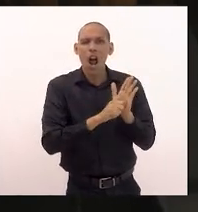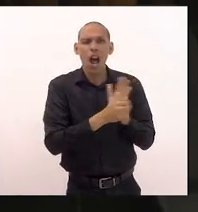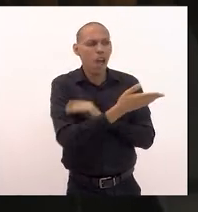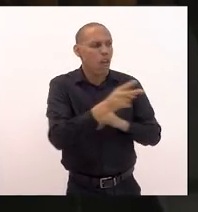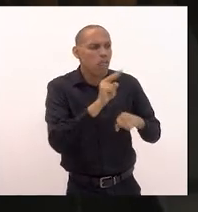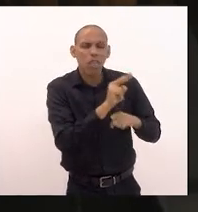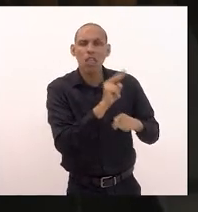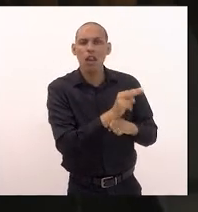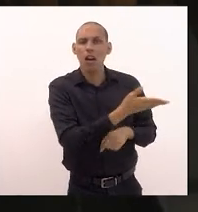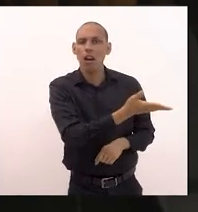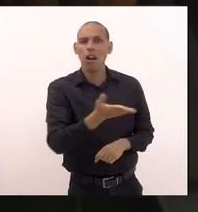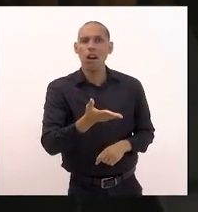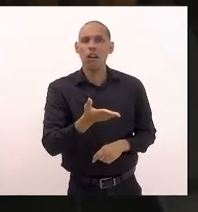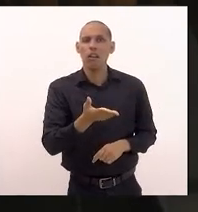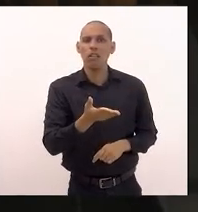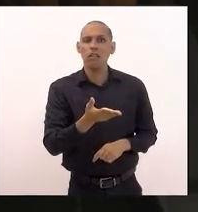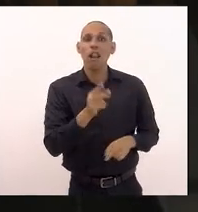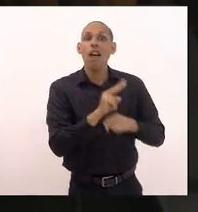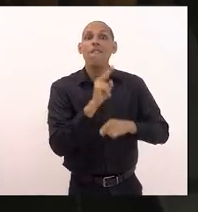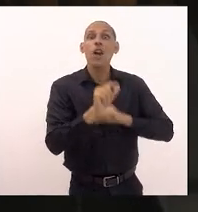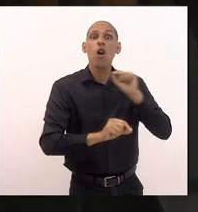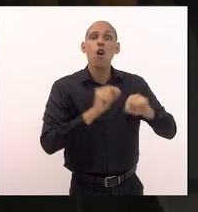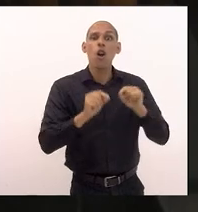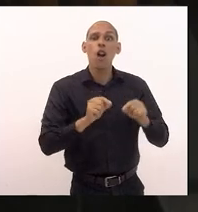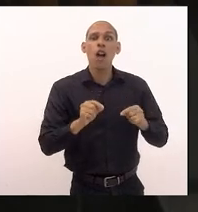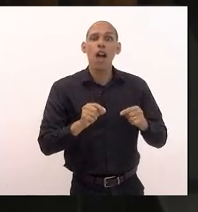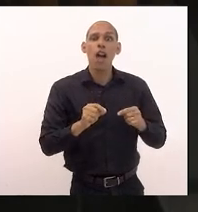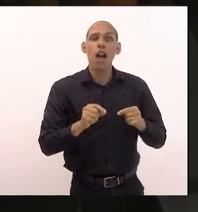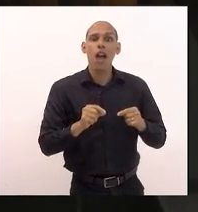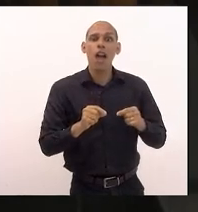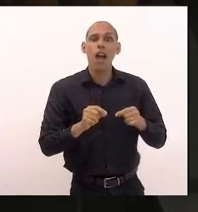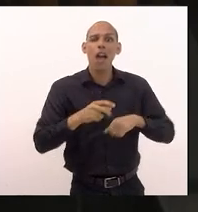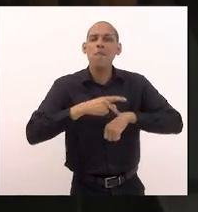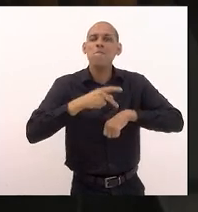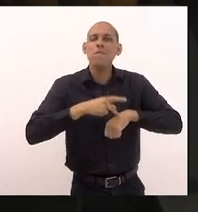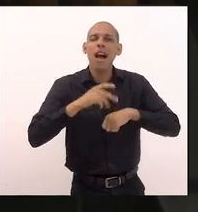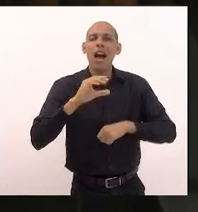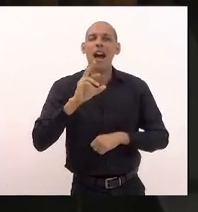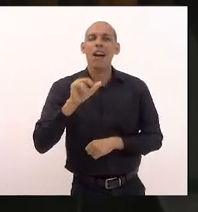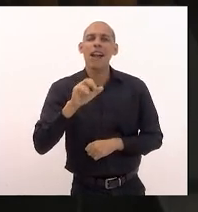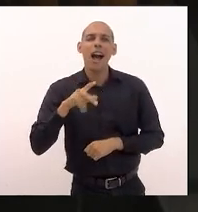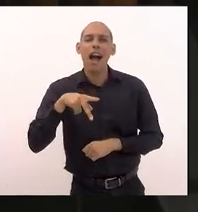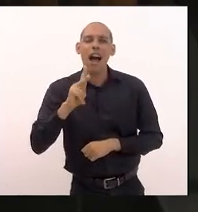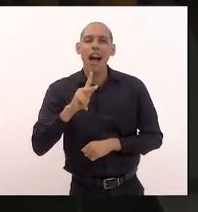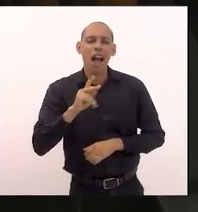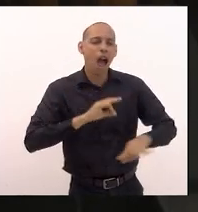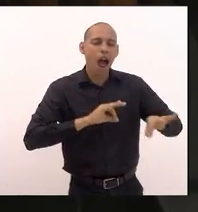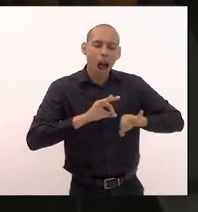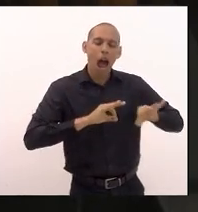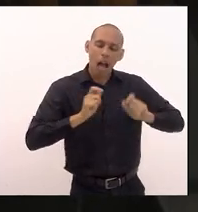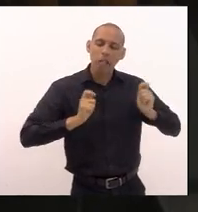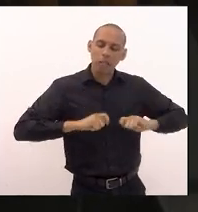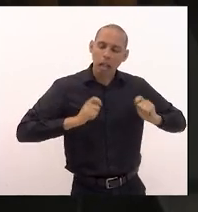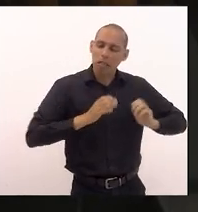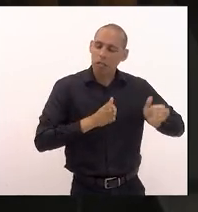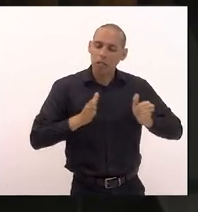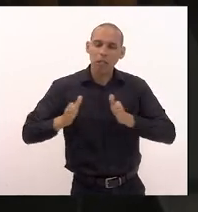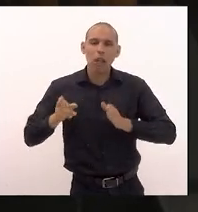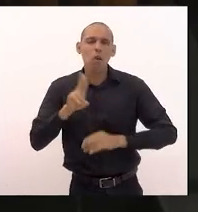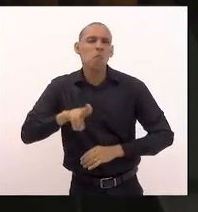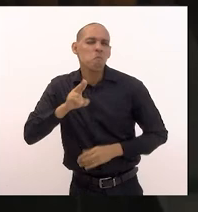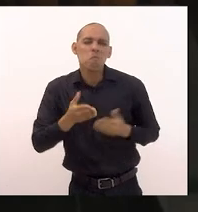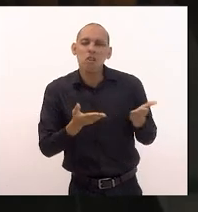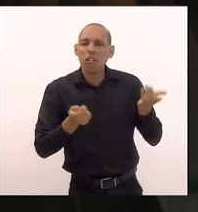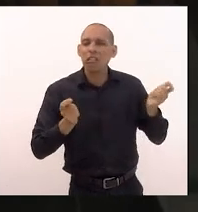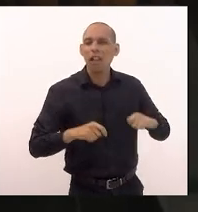a droga que defendem o uso seguro do crack veja só se isso é possível o uso controlado de crack que defendem inclusive